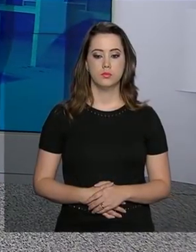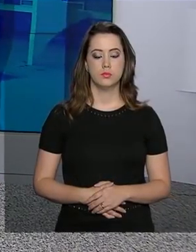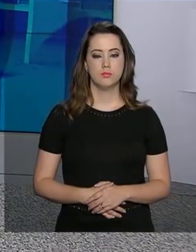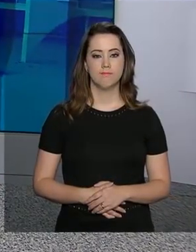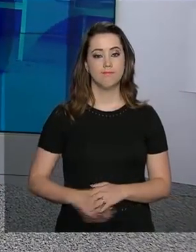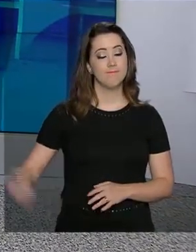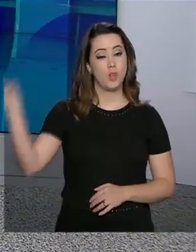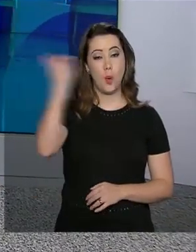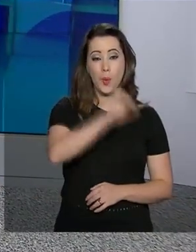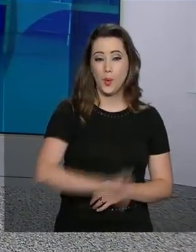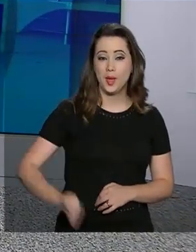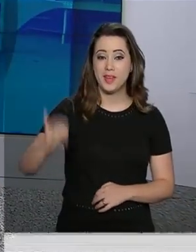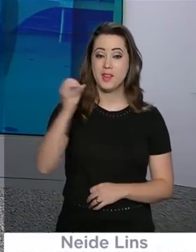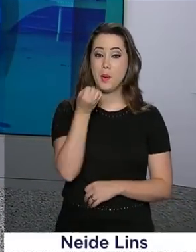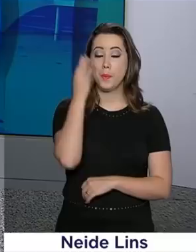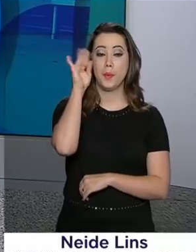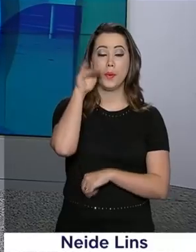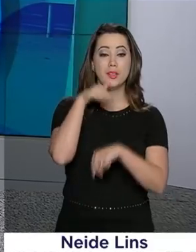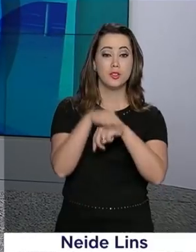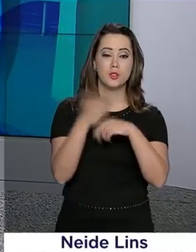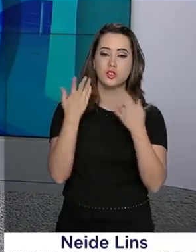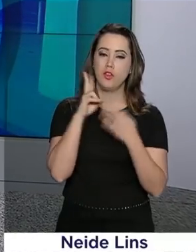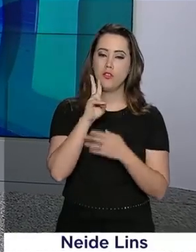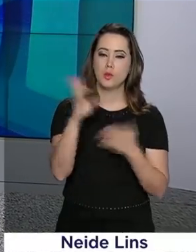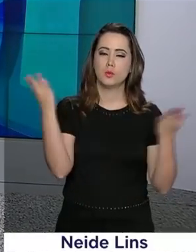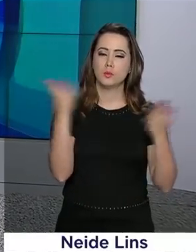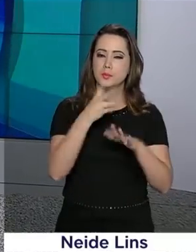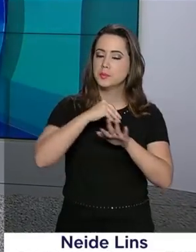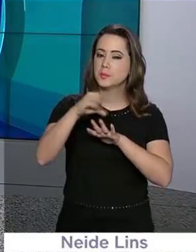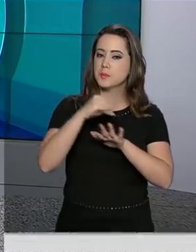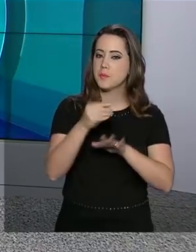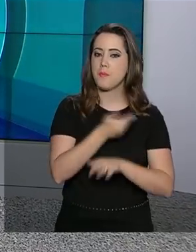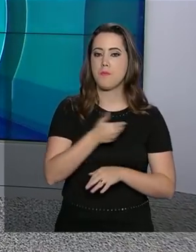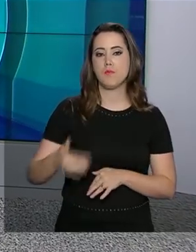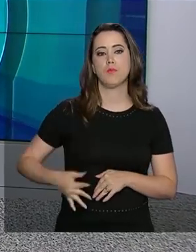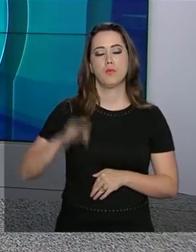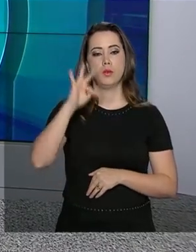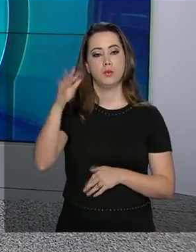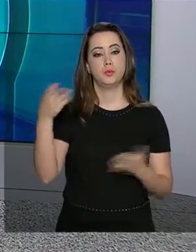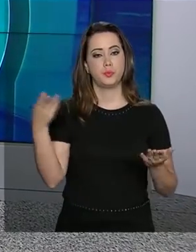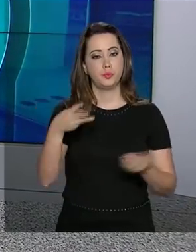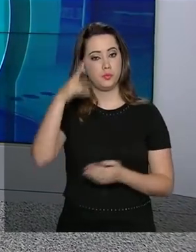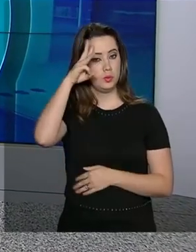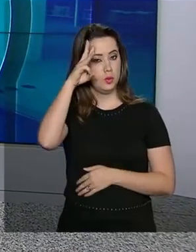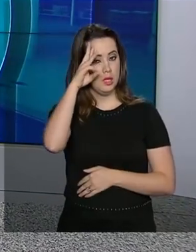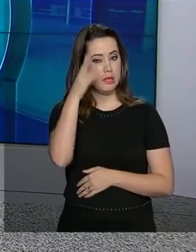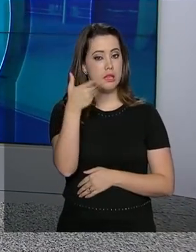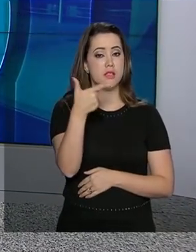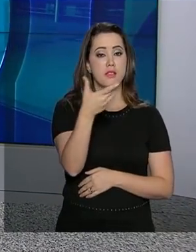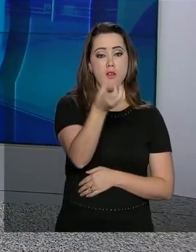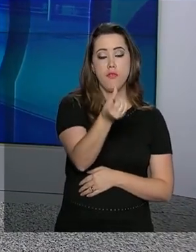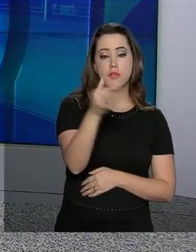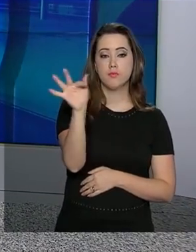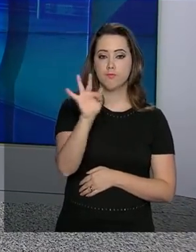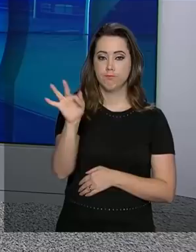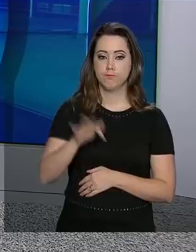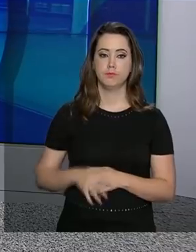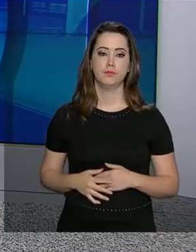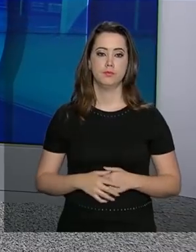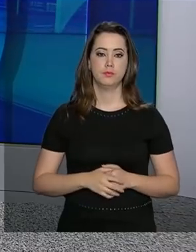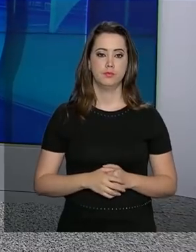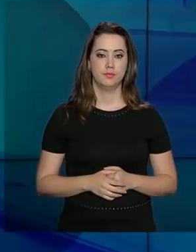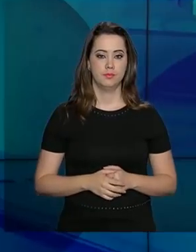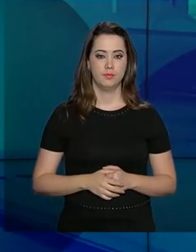Olá, boa noite. Acompanhe com a gente as notícias do Governo Federal desta terça-feira, 26 de